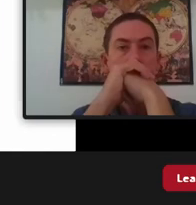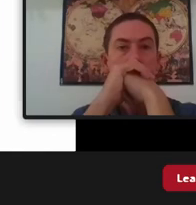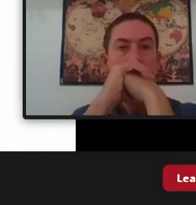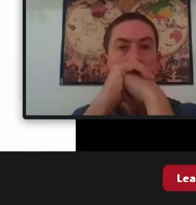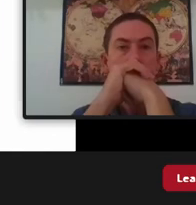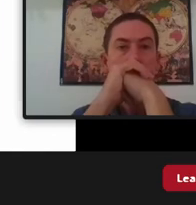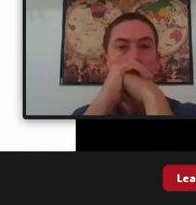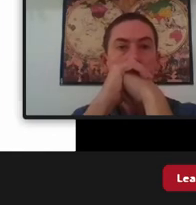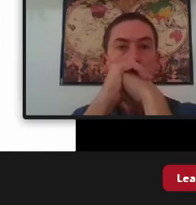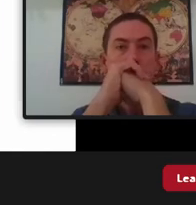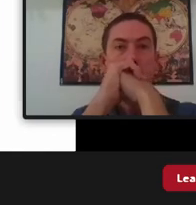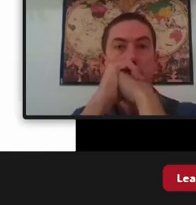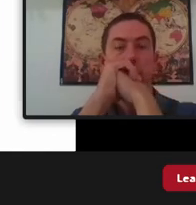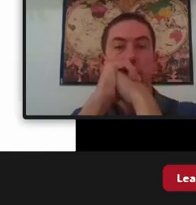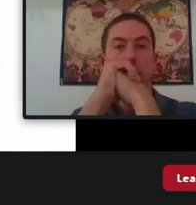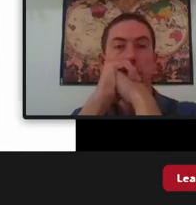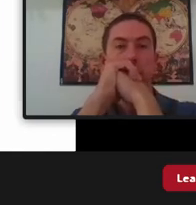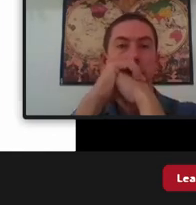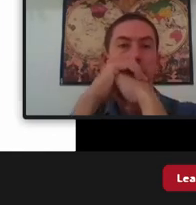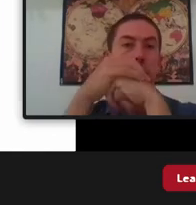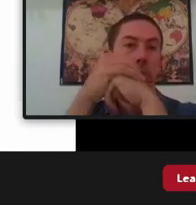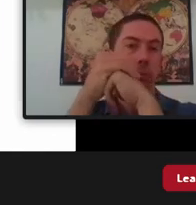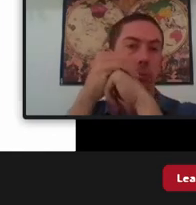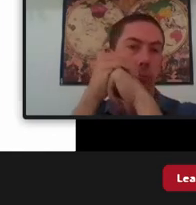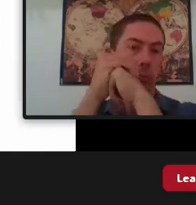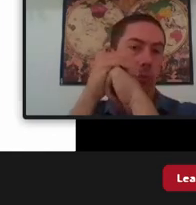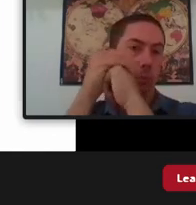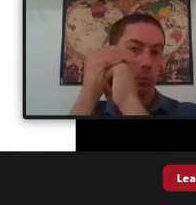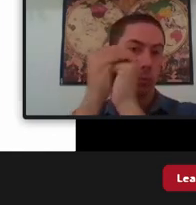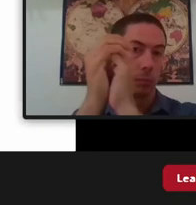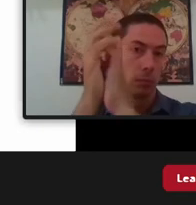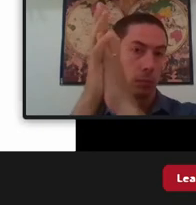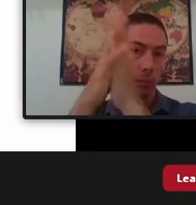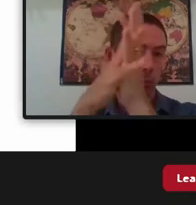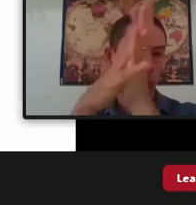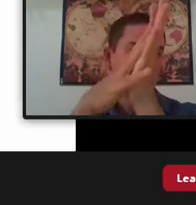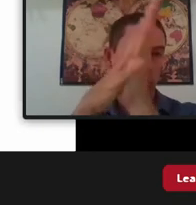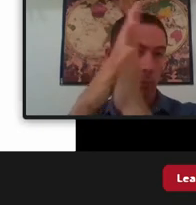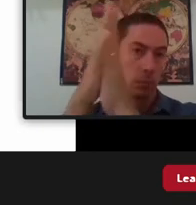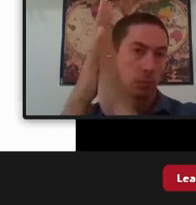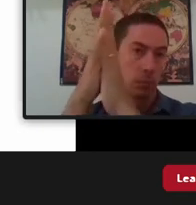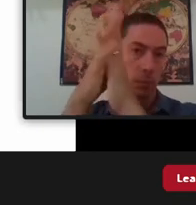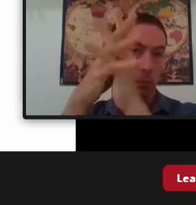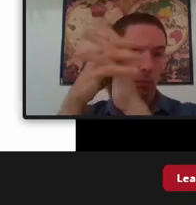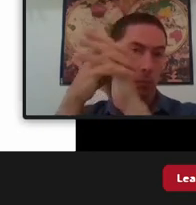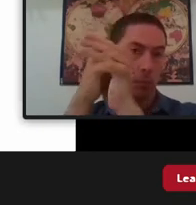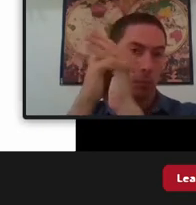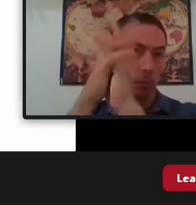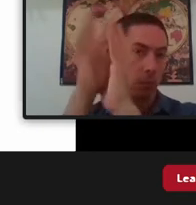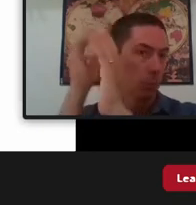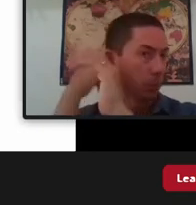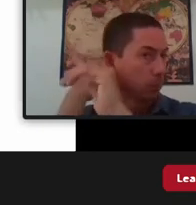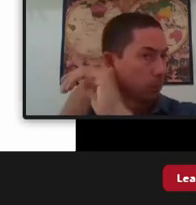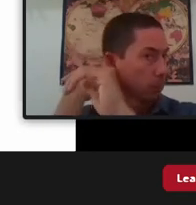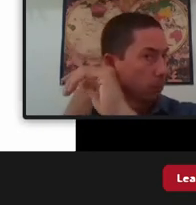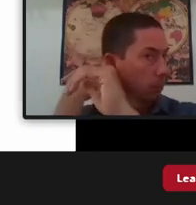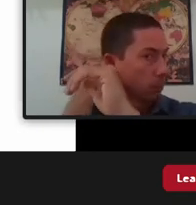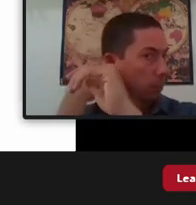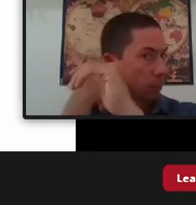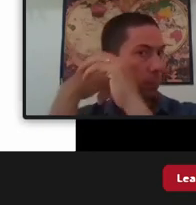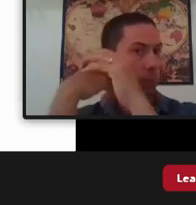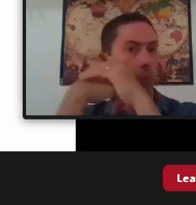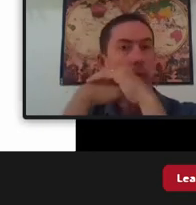pronta em agosto desse ano mas a UPGN estaria funcionando só em 2022 ali em Itaboraí